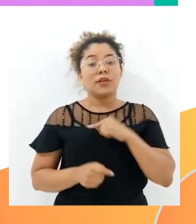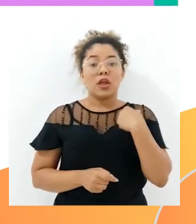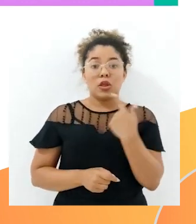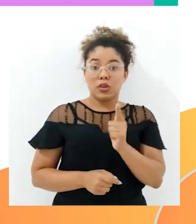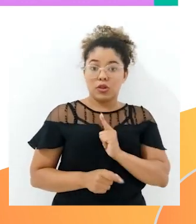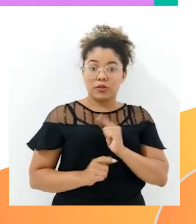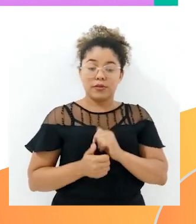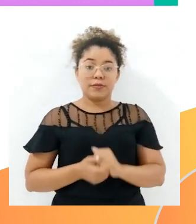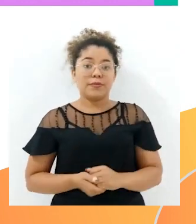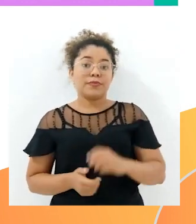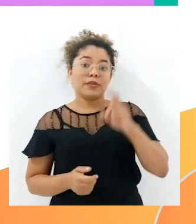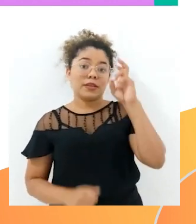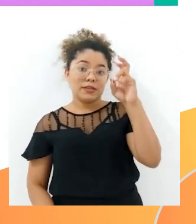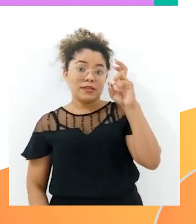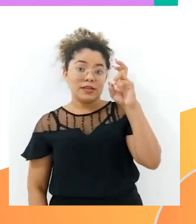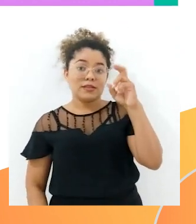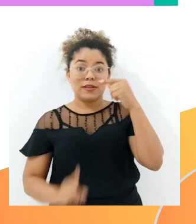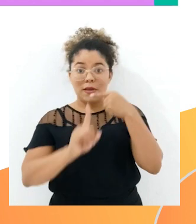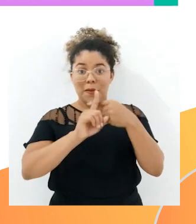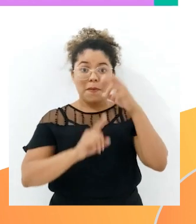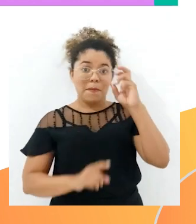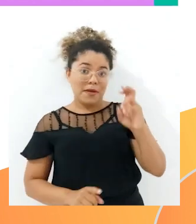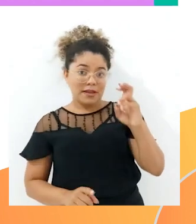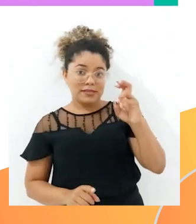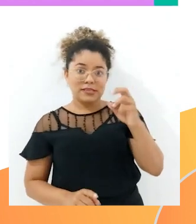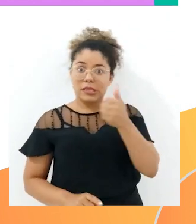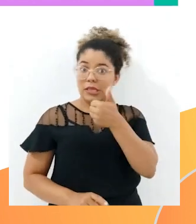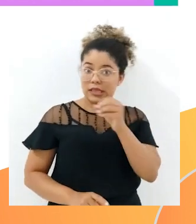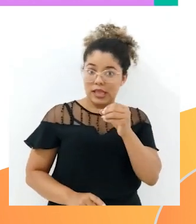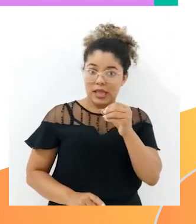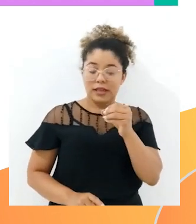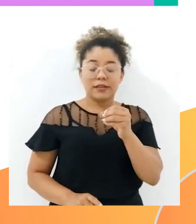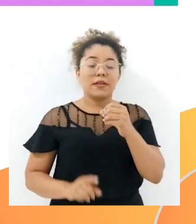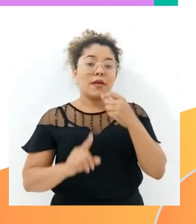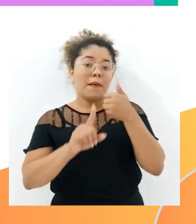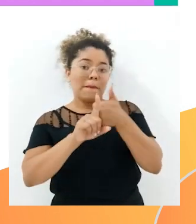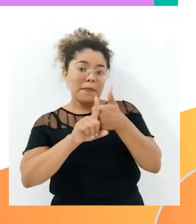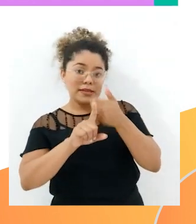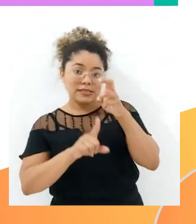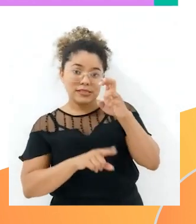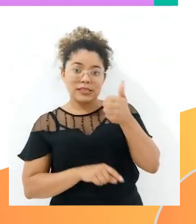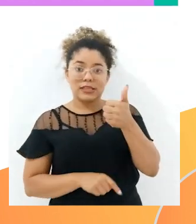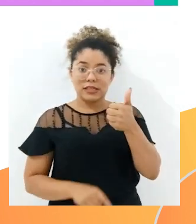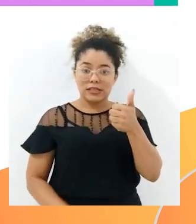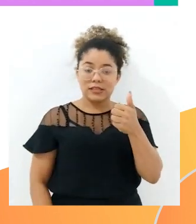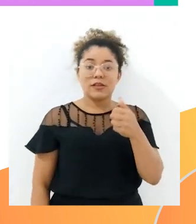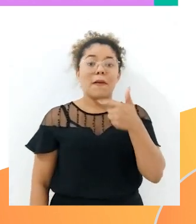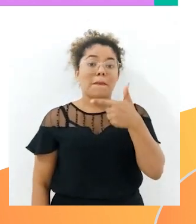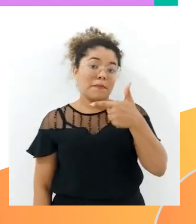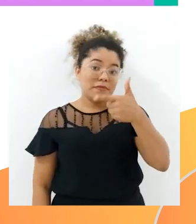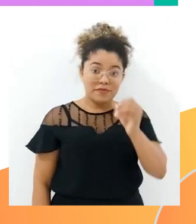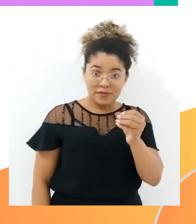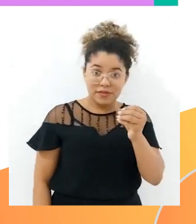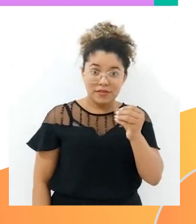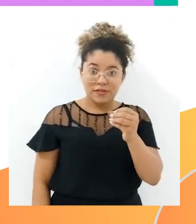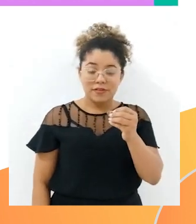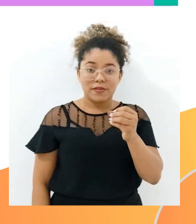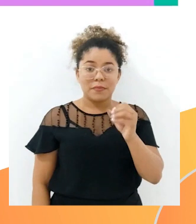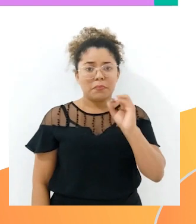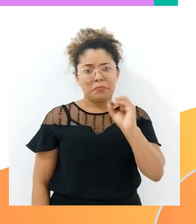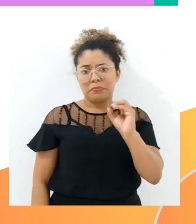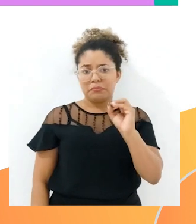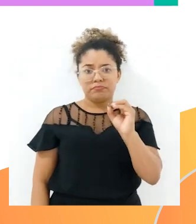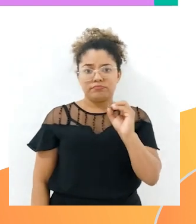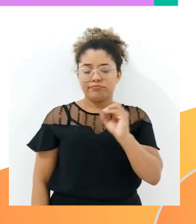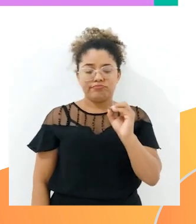temos aqui 5 mais 5, 10, mais 5, 15, mais 5, 20, mais zero,